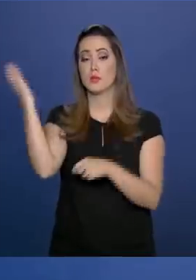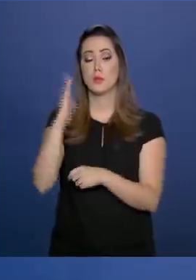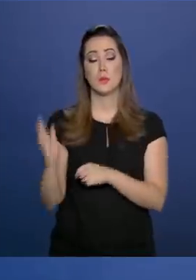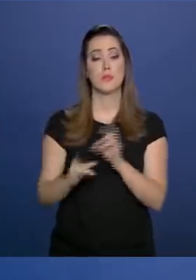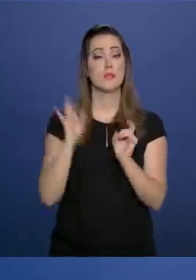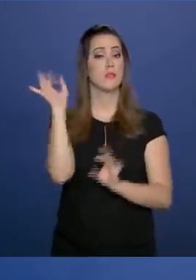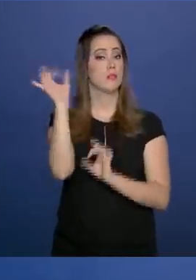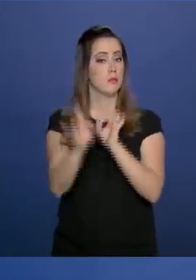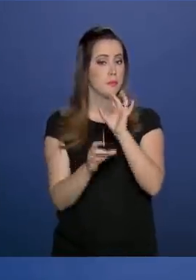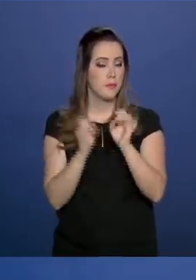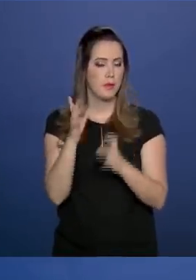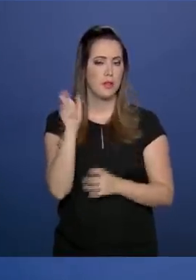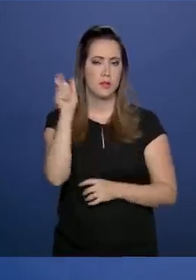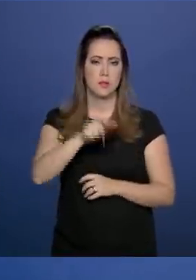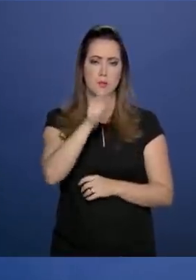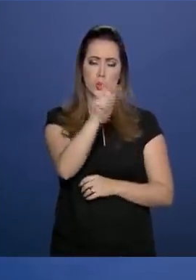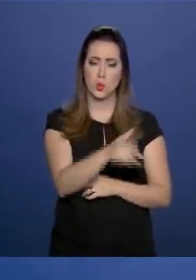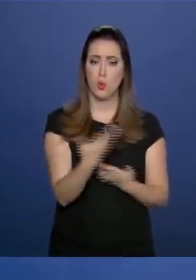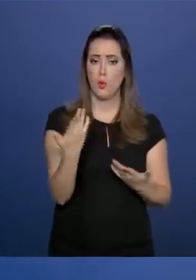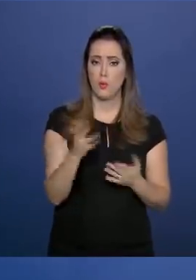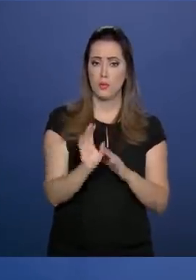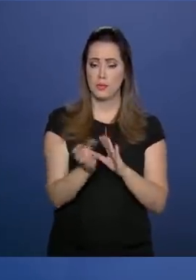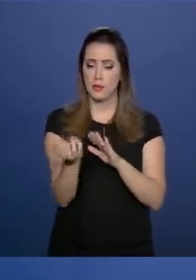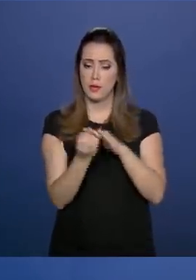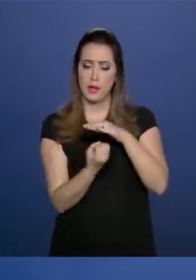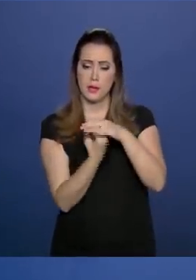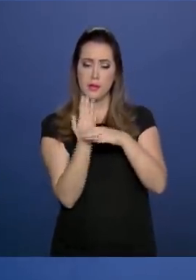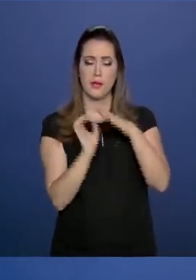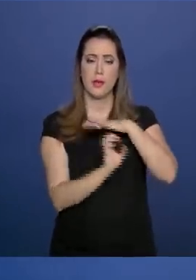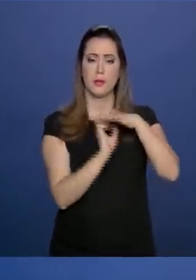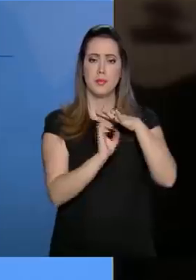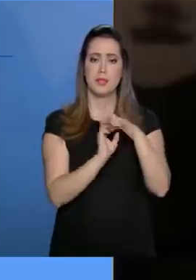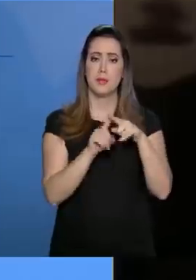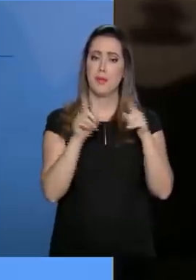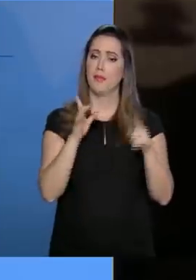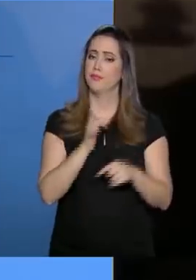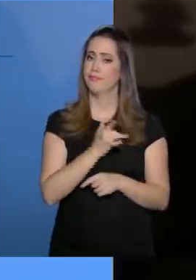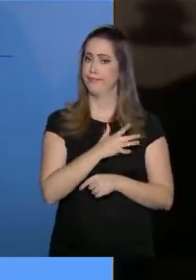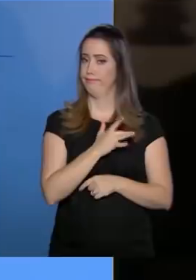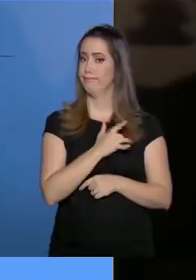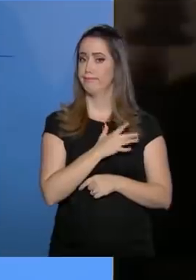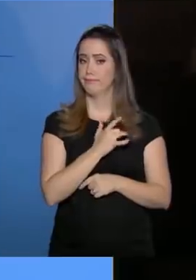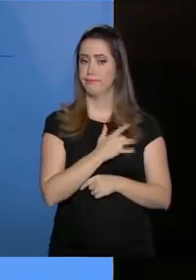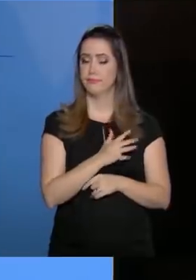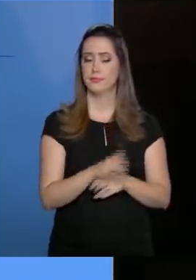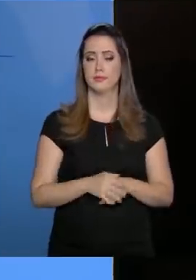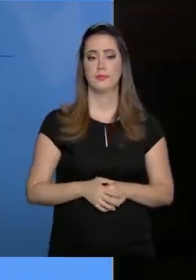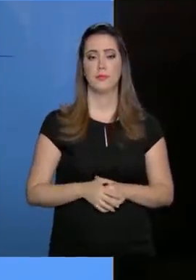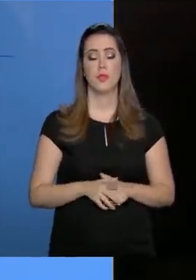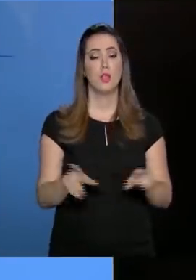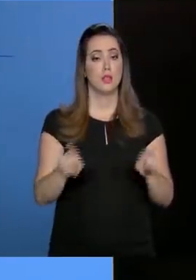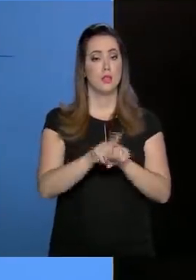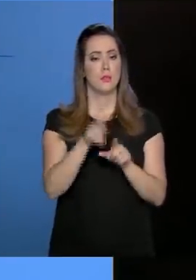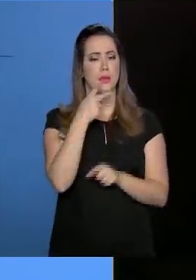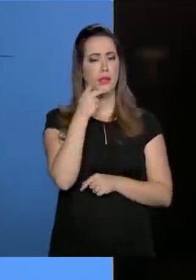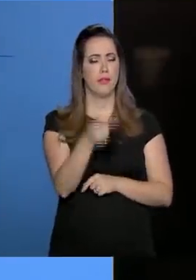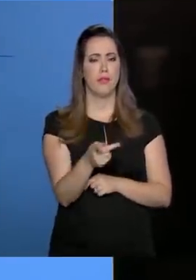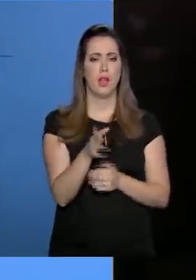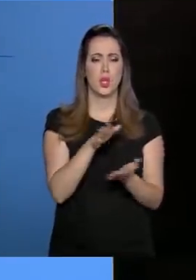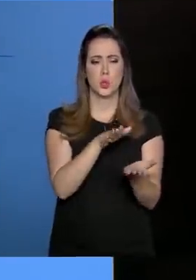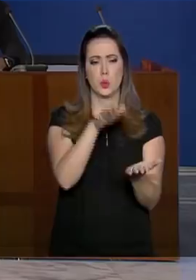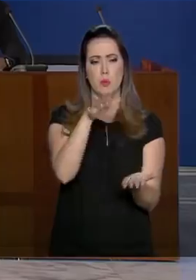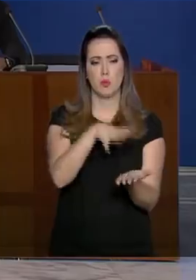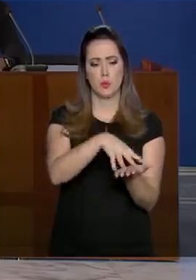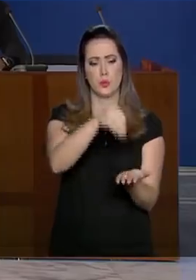especial aquele empreendedor, aquele que quer empregar, mas tem medo. O texto também fala sobre a digitalização de